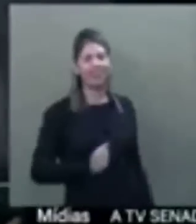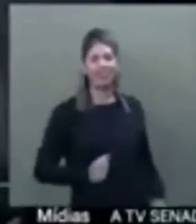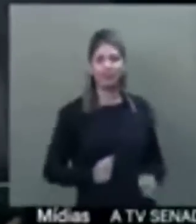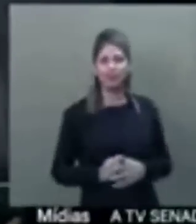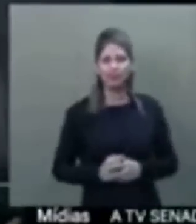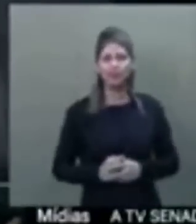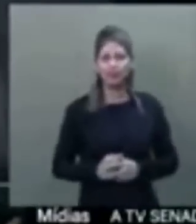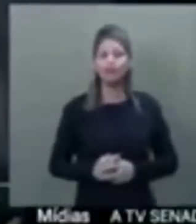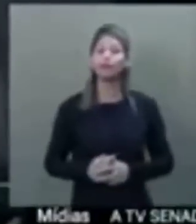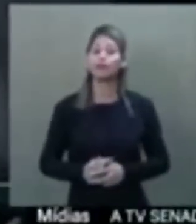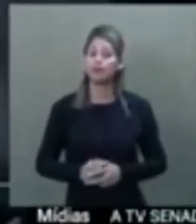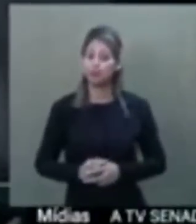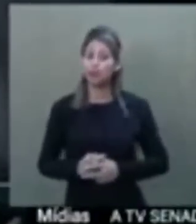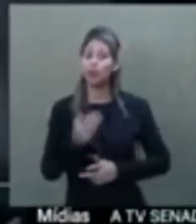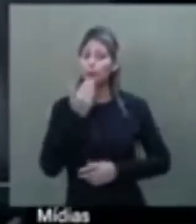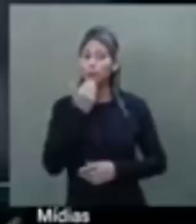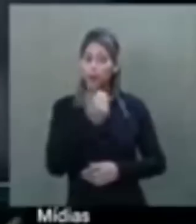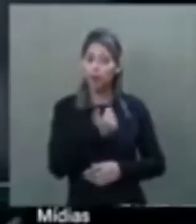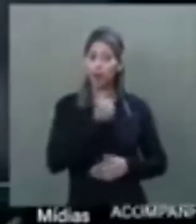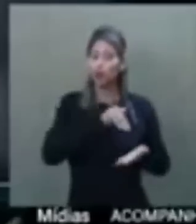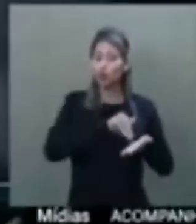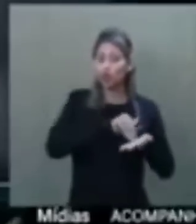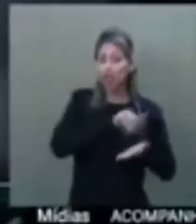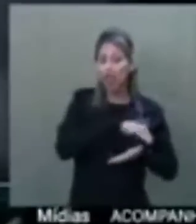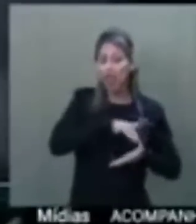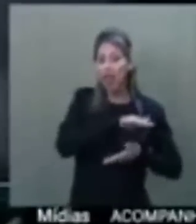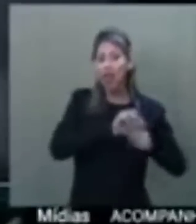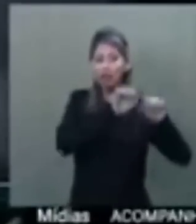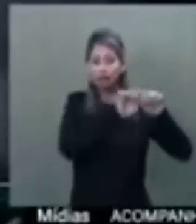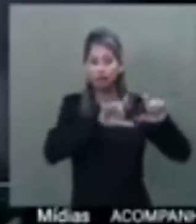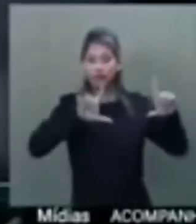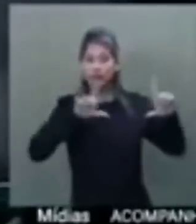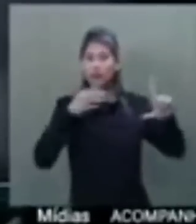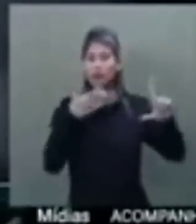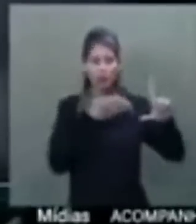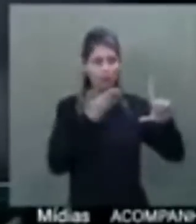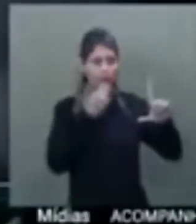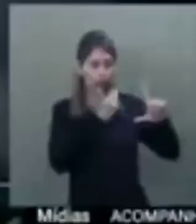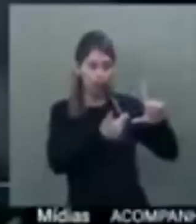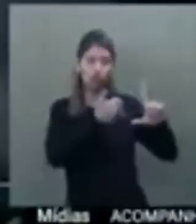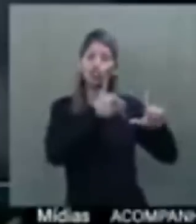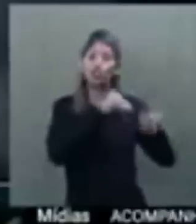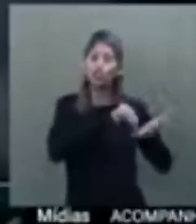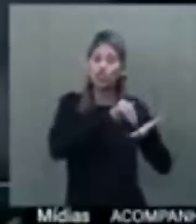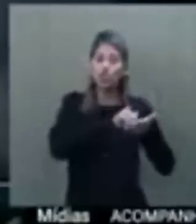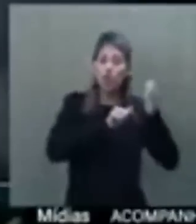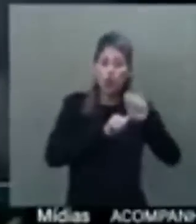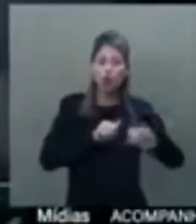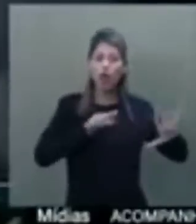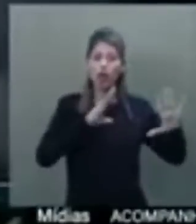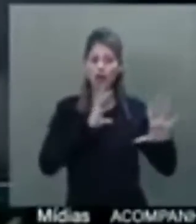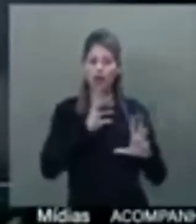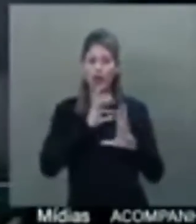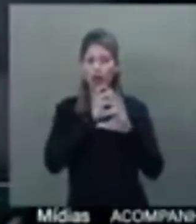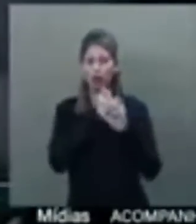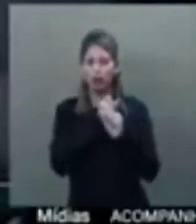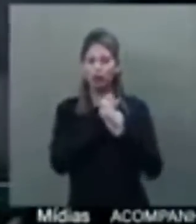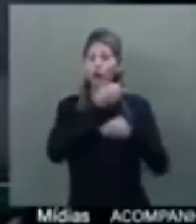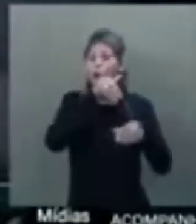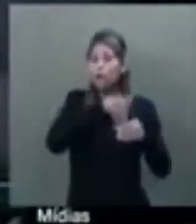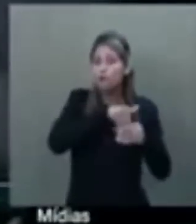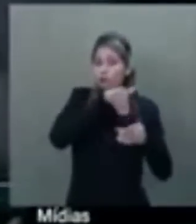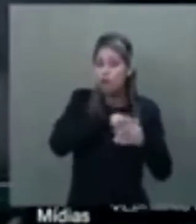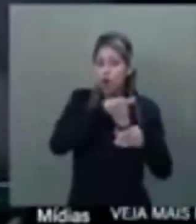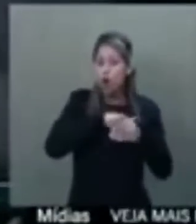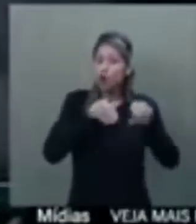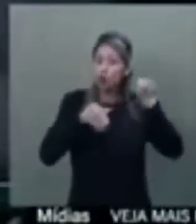sim. Solicito a Secretaria-Geral da Mesa. Não há de quebra. Agradeço a Vossa Excelência. Solicito a Secretaria-Geral da Mesa que registre o voto sim do